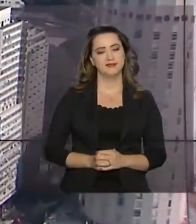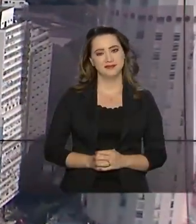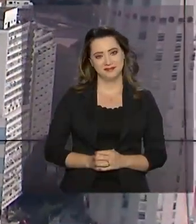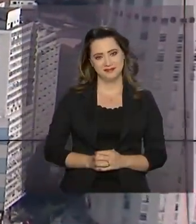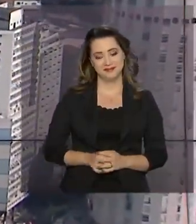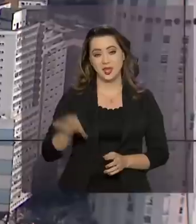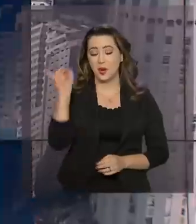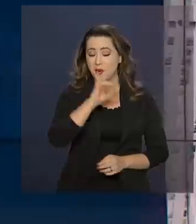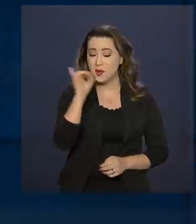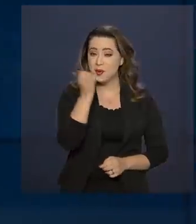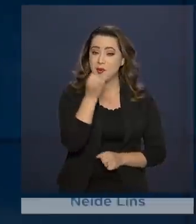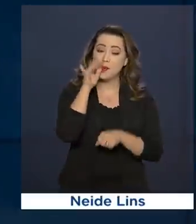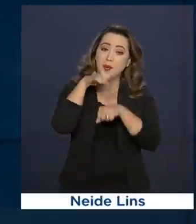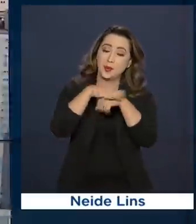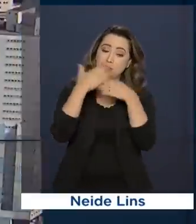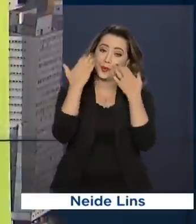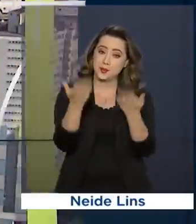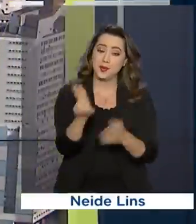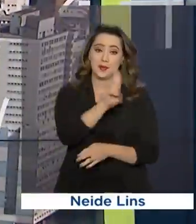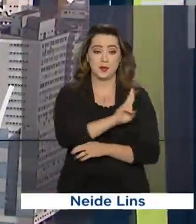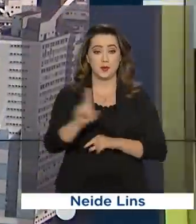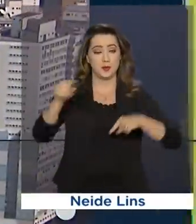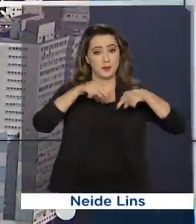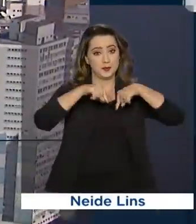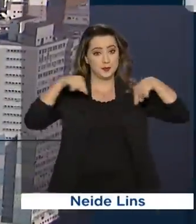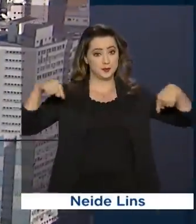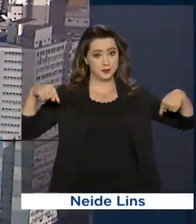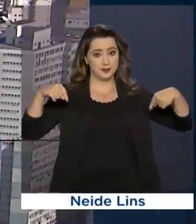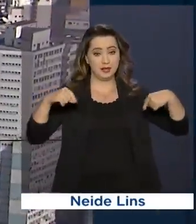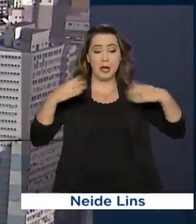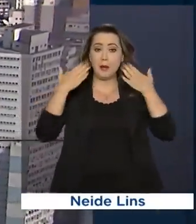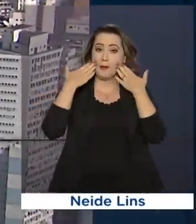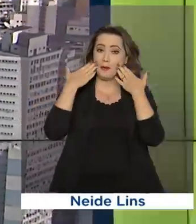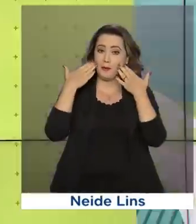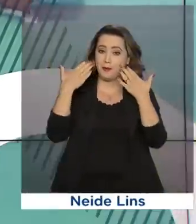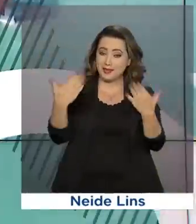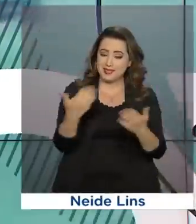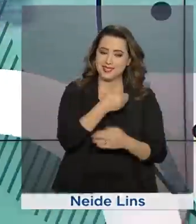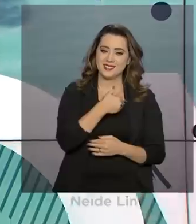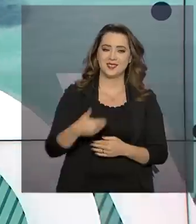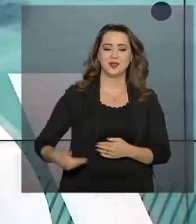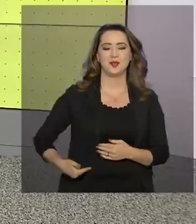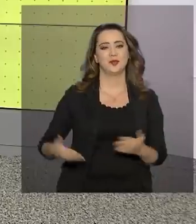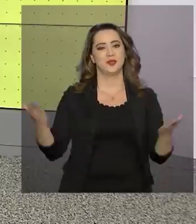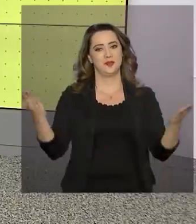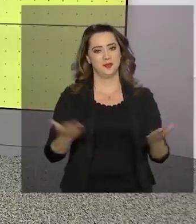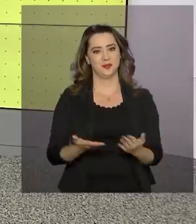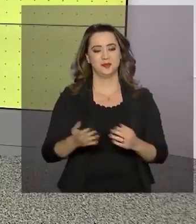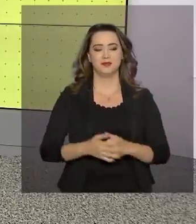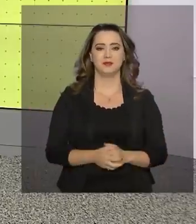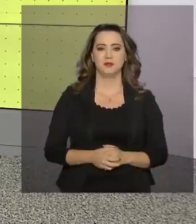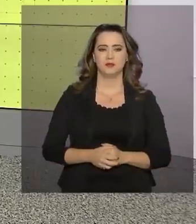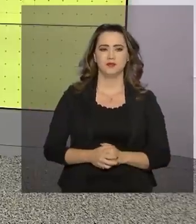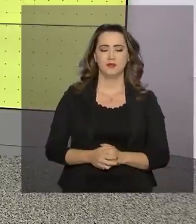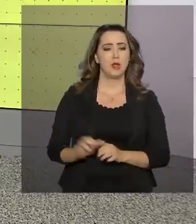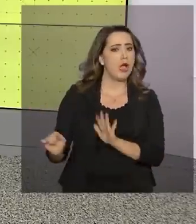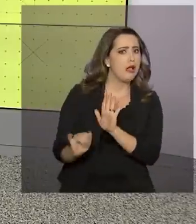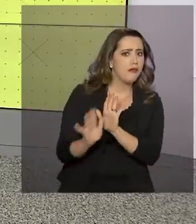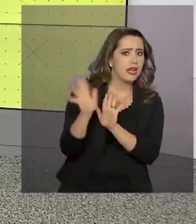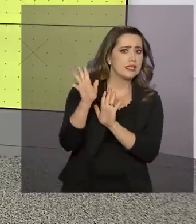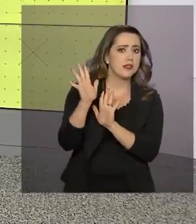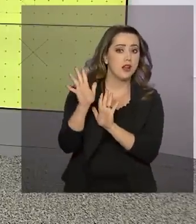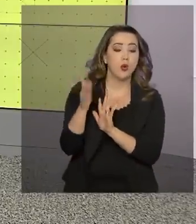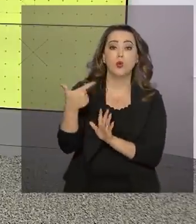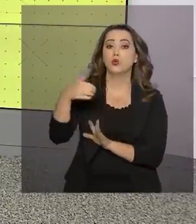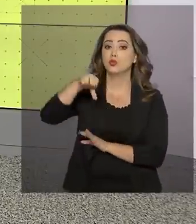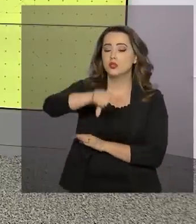Olá, boa noite para você. Eu sou Roberto Camargo e começa aqui mais uma edição do Governo Agora. A inflação de 2019